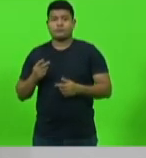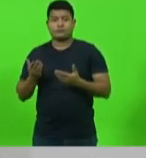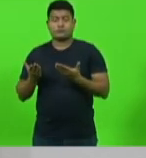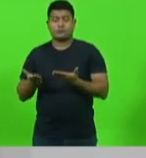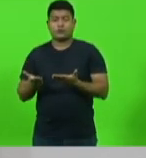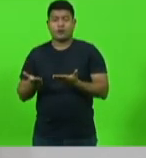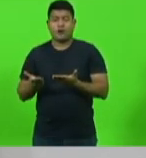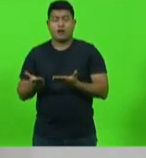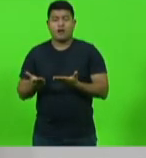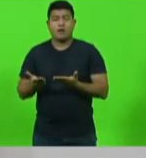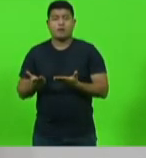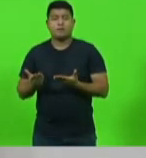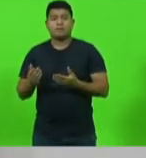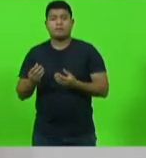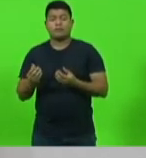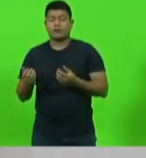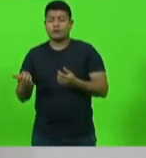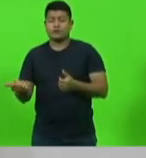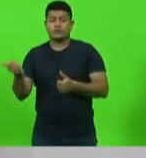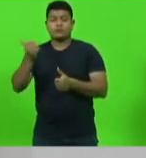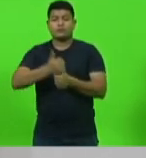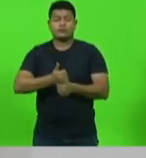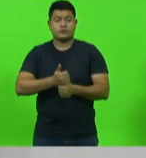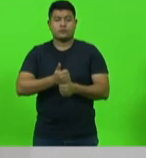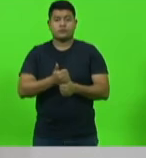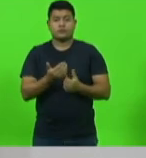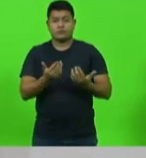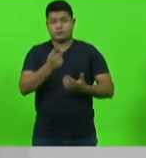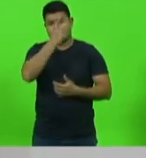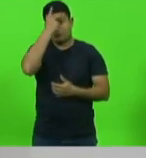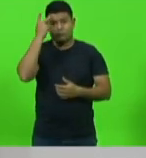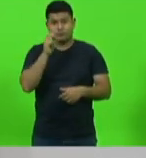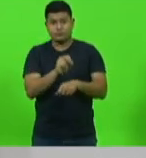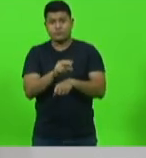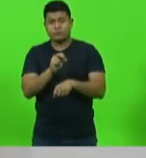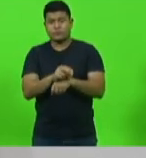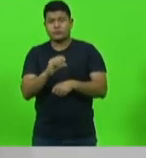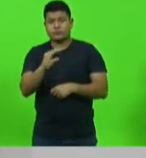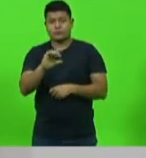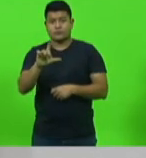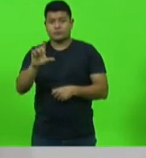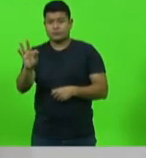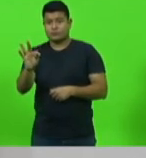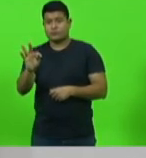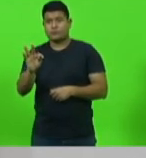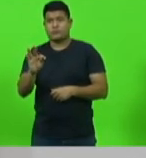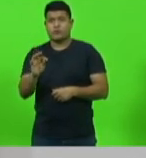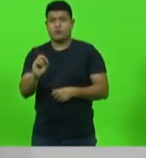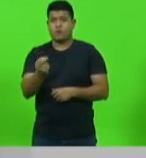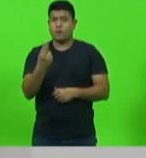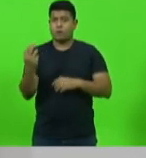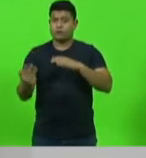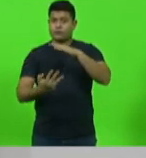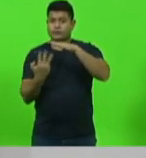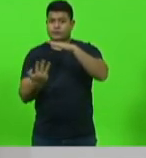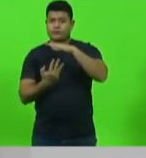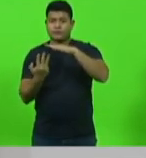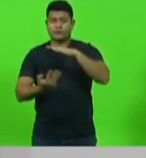para substituí-lo por um empregado com apenas vínculo empregatício com o Estado ou por uma empresa privada.